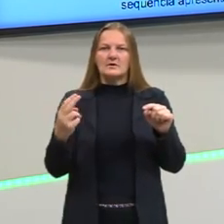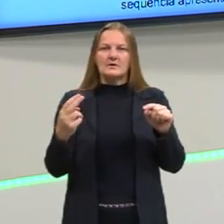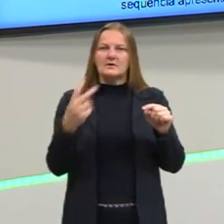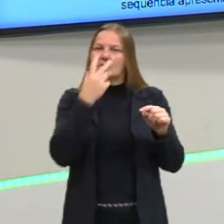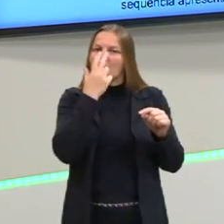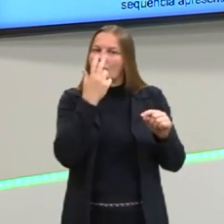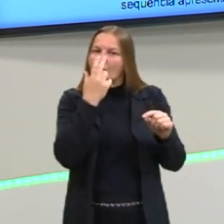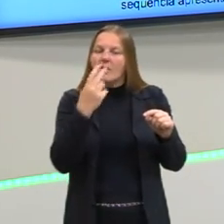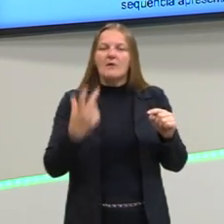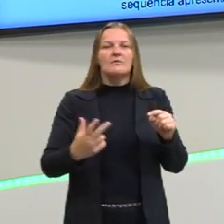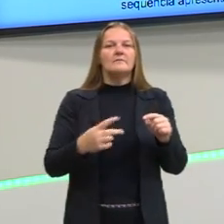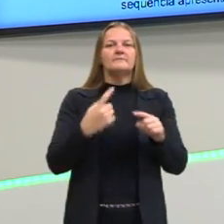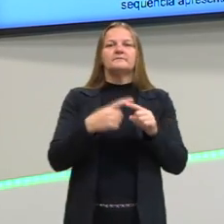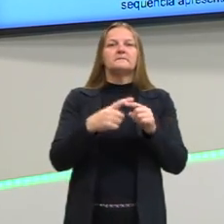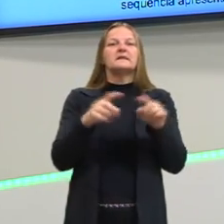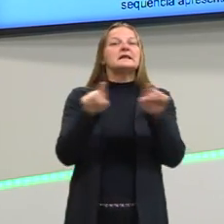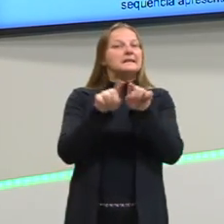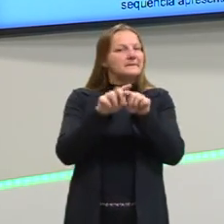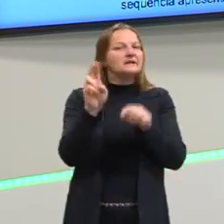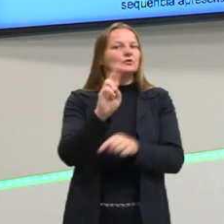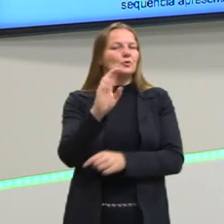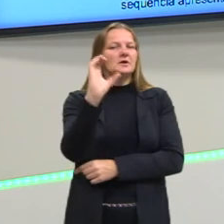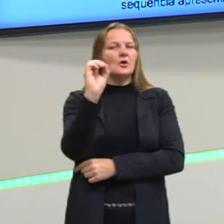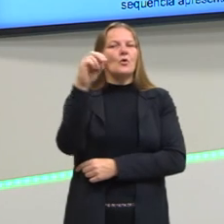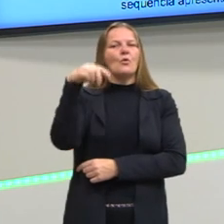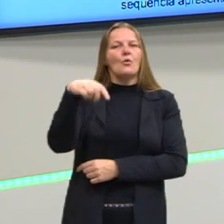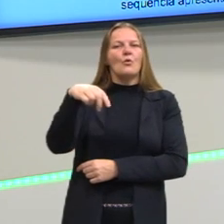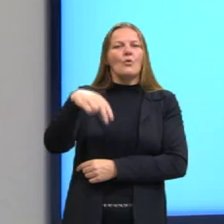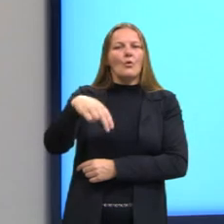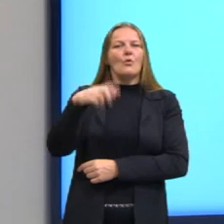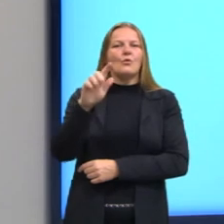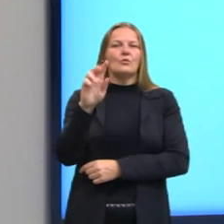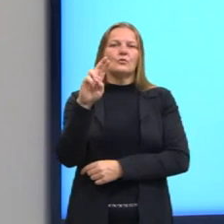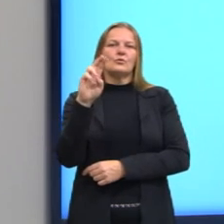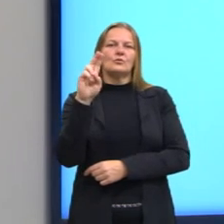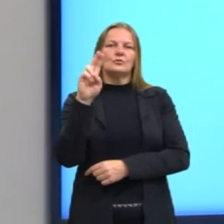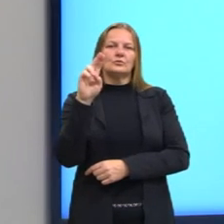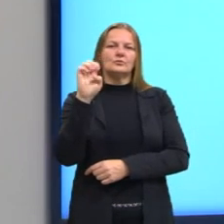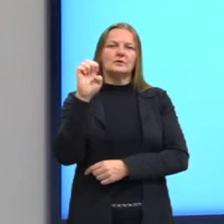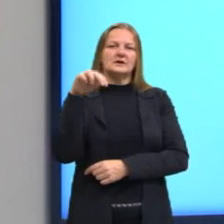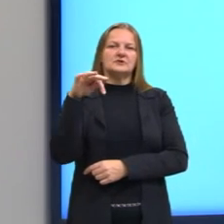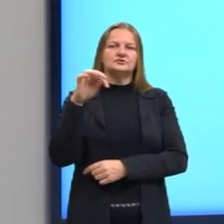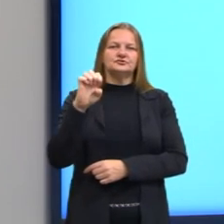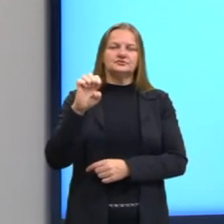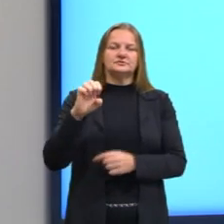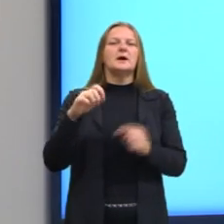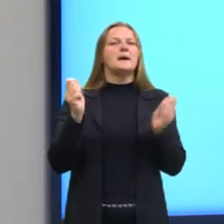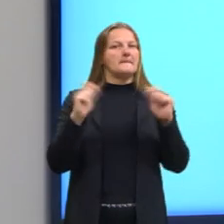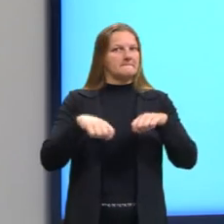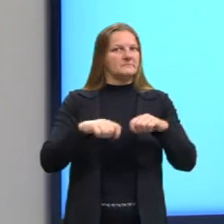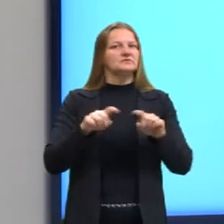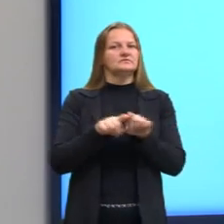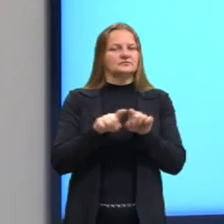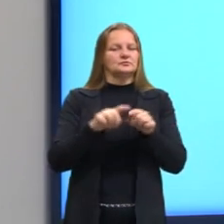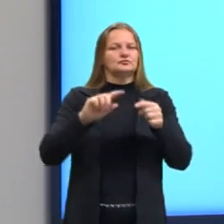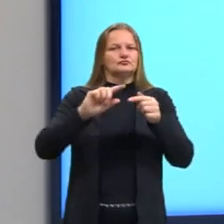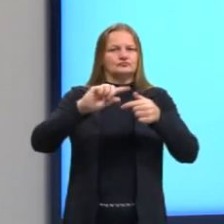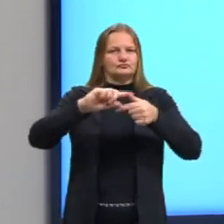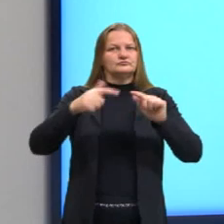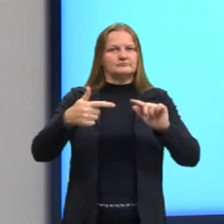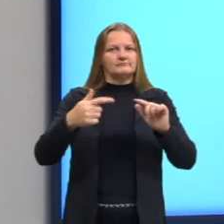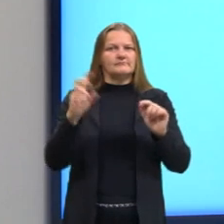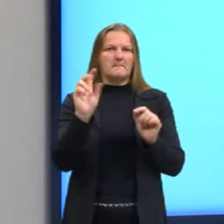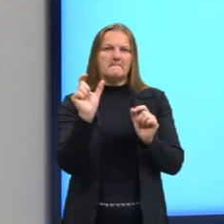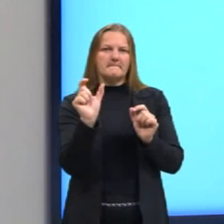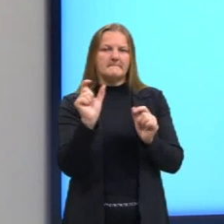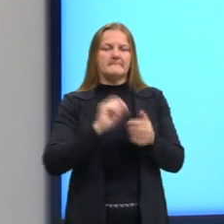usa a palavra congruente. Então, na geometria, se utilizamos também, se podemos utilizar também a palavra